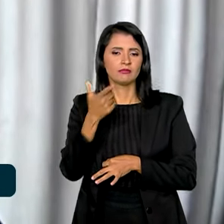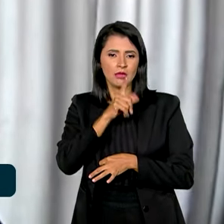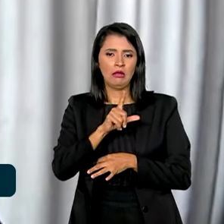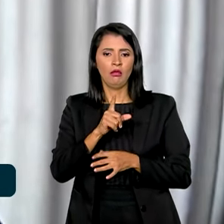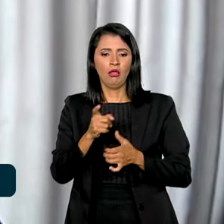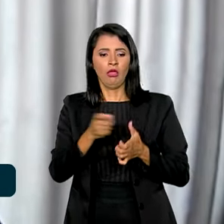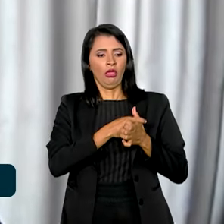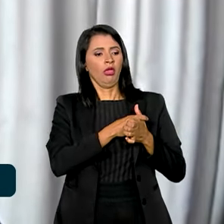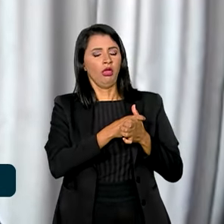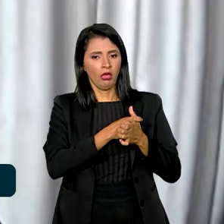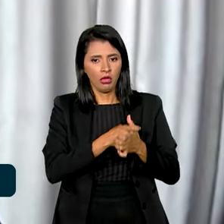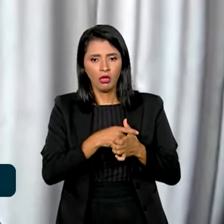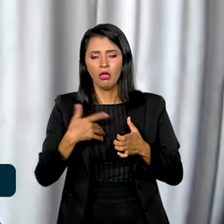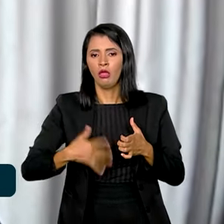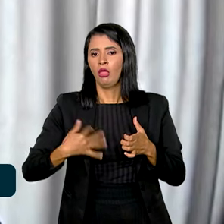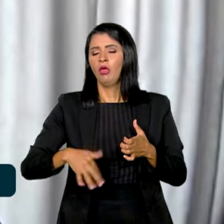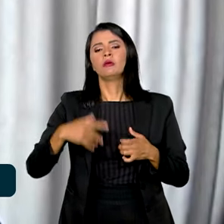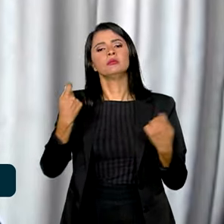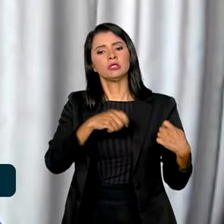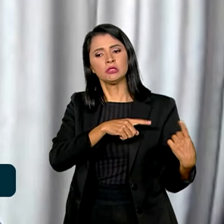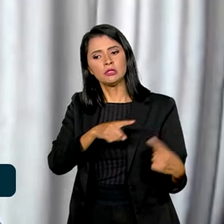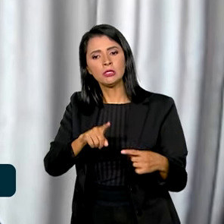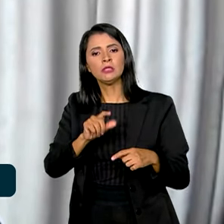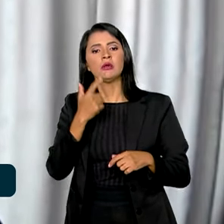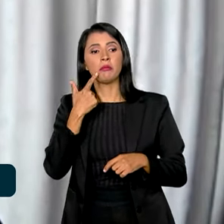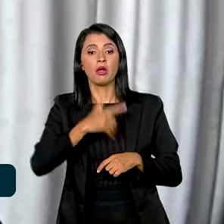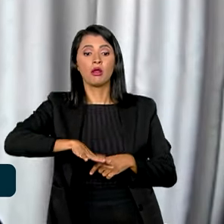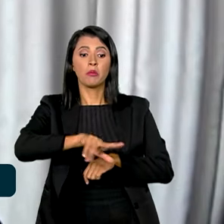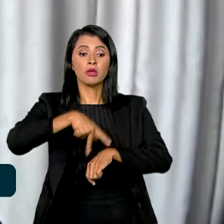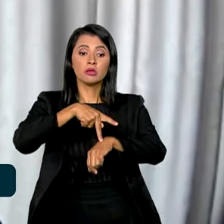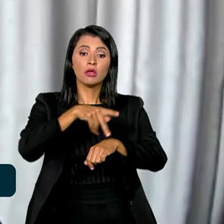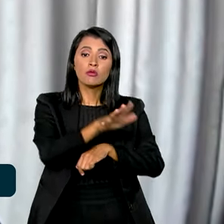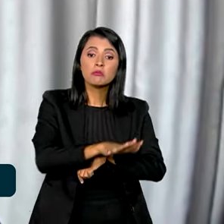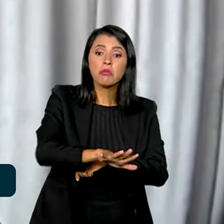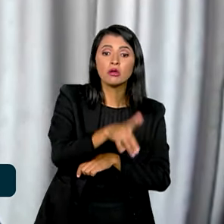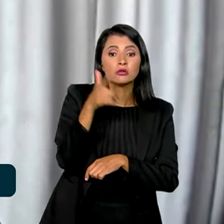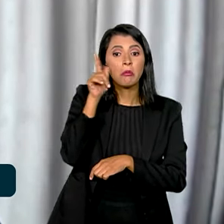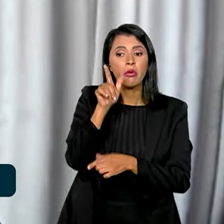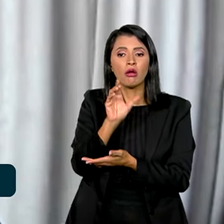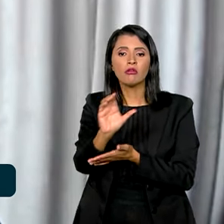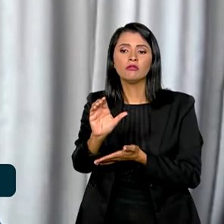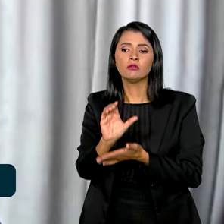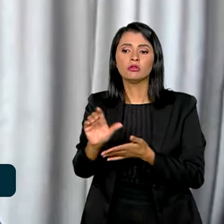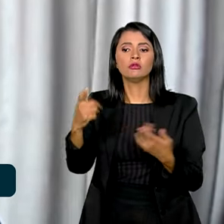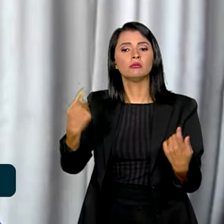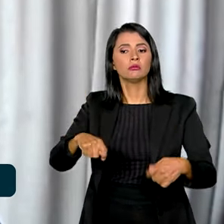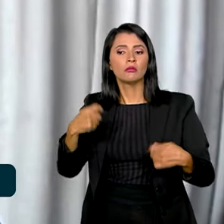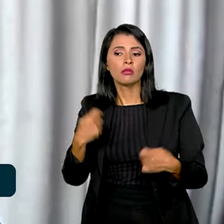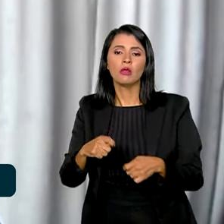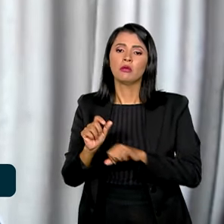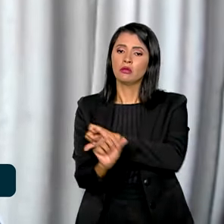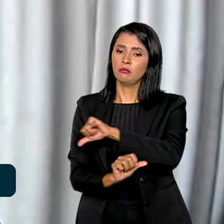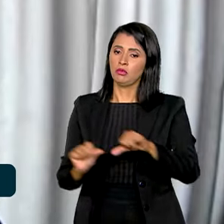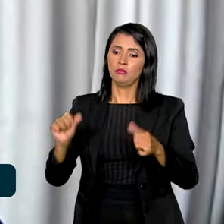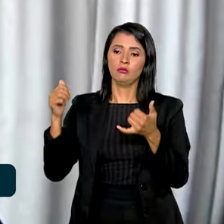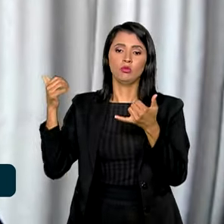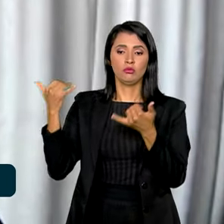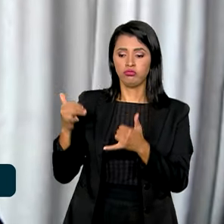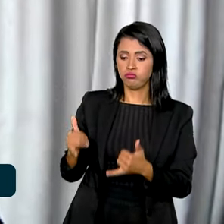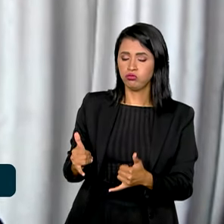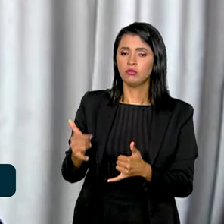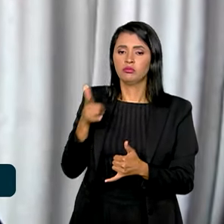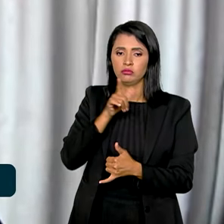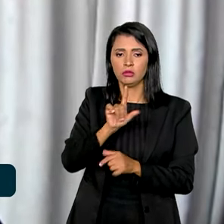crônico deve ser enfrentado para que os países tenham espaço fiscal para fazer os investimentos necessários para a transição energética,